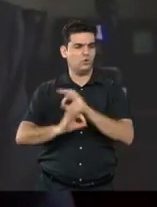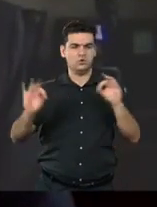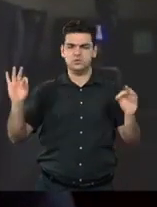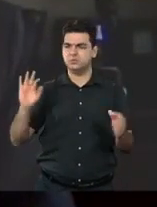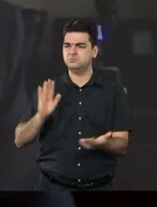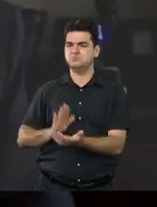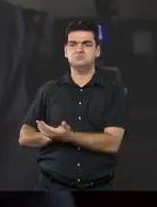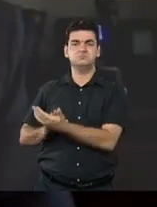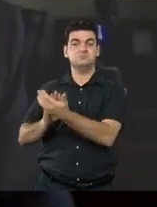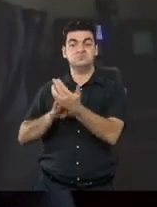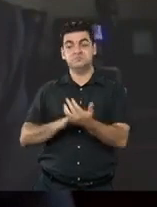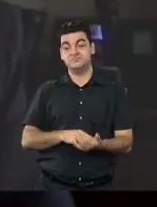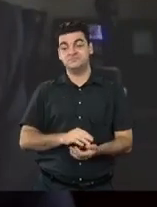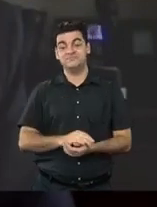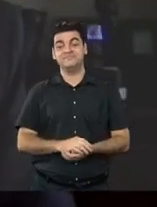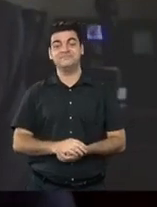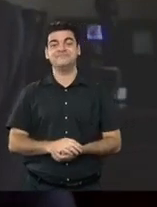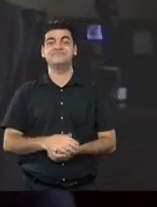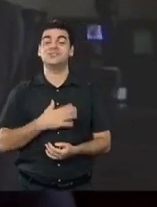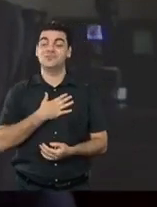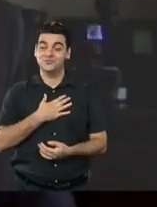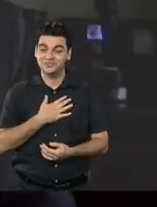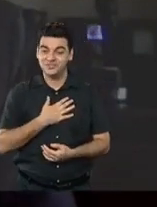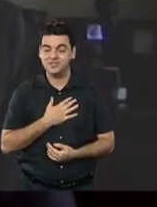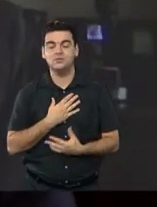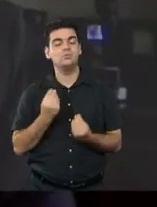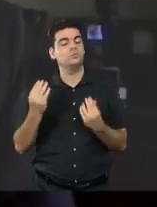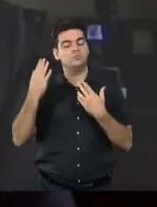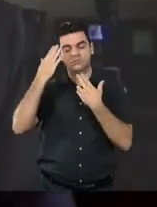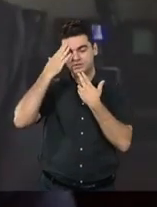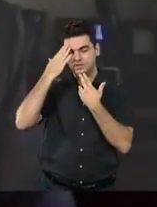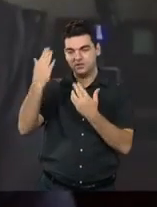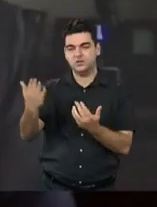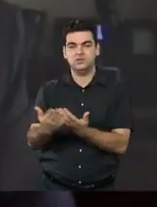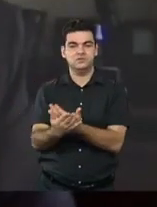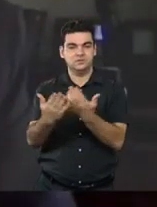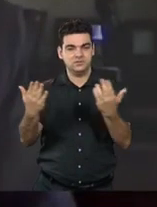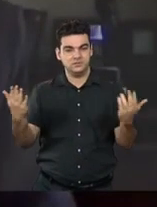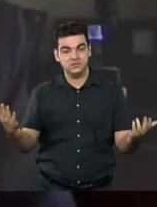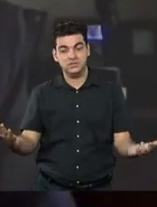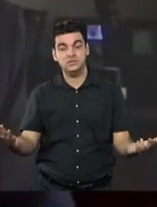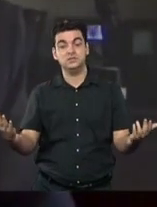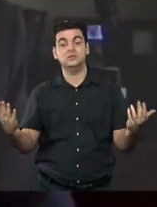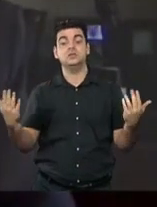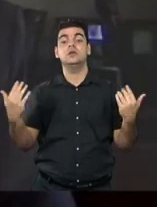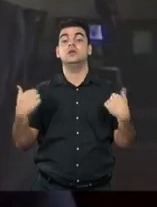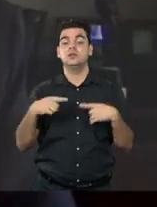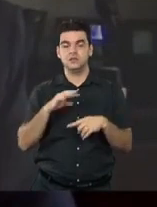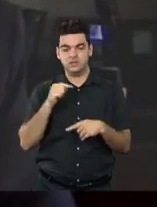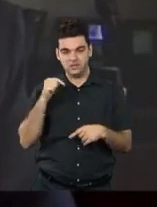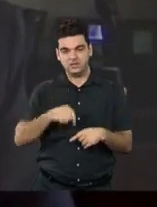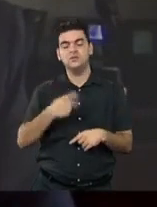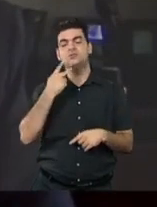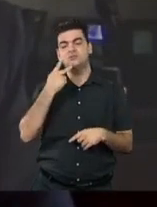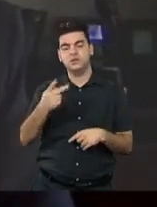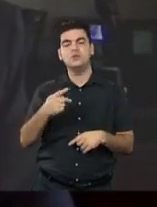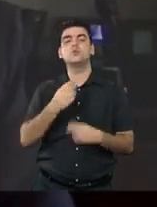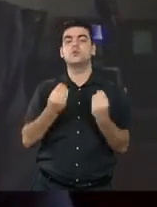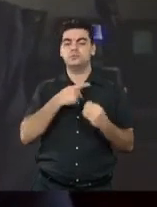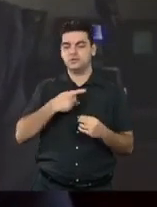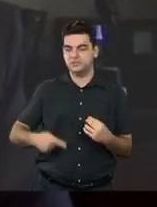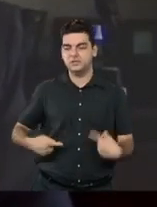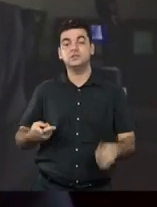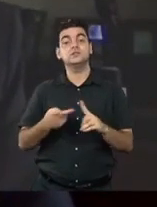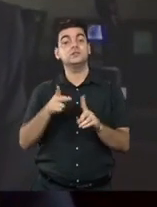mediadas pela Pétria Chaves. Muito grato de coração em meu nome, em nome do TSE, da família da